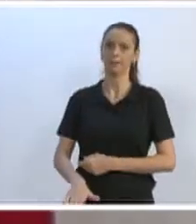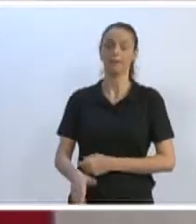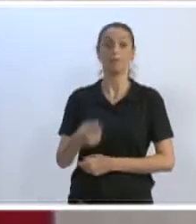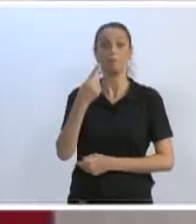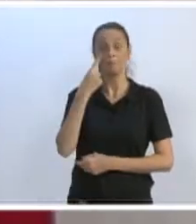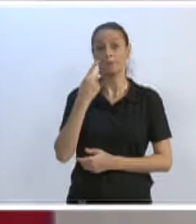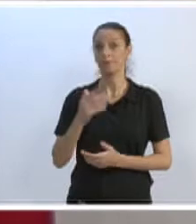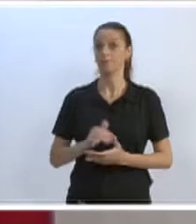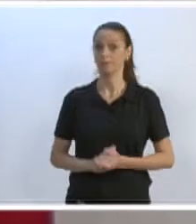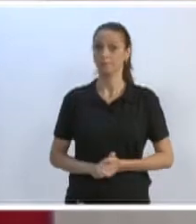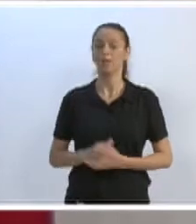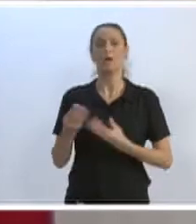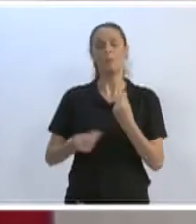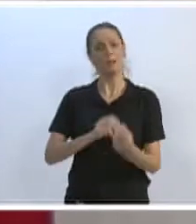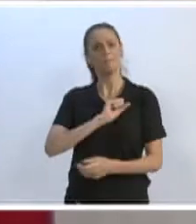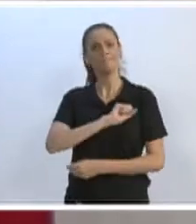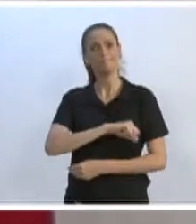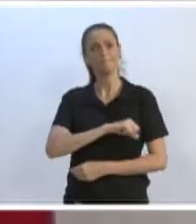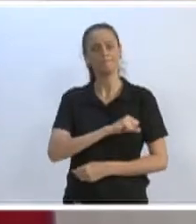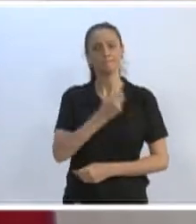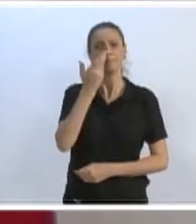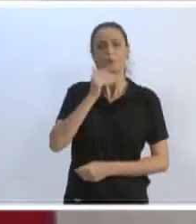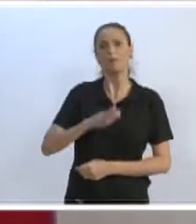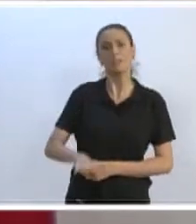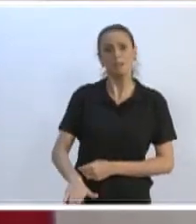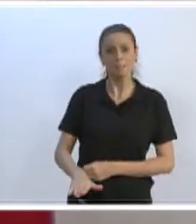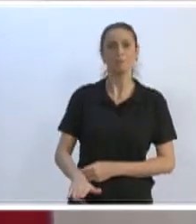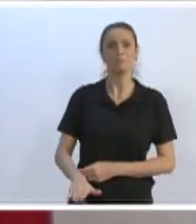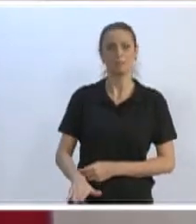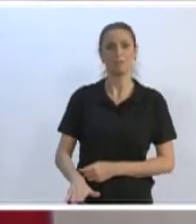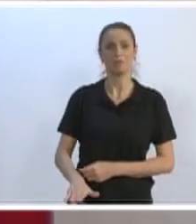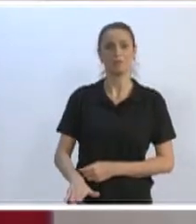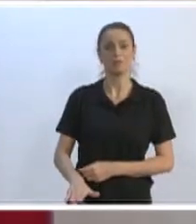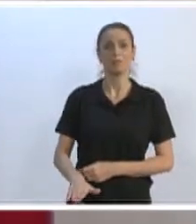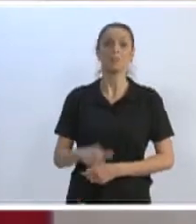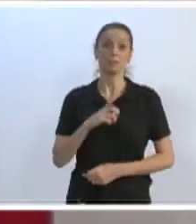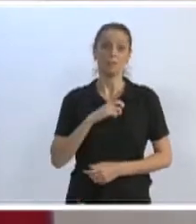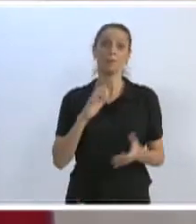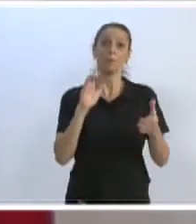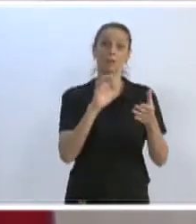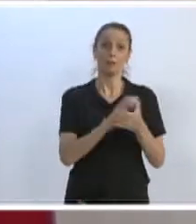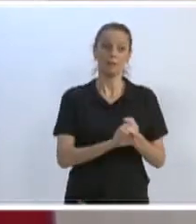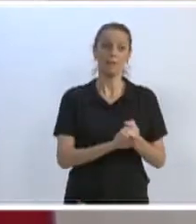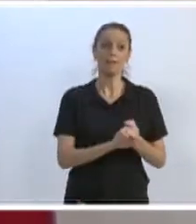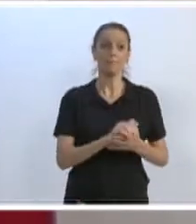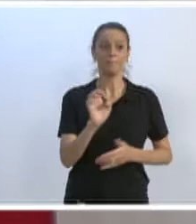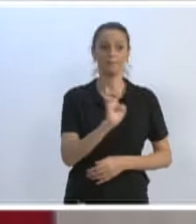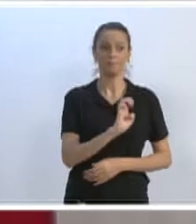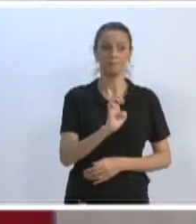só a perversidade. É uma criança que foi adotada pelo casal Gagliasso.